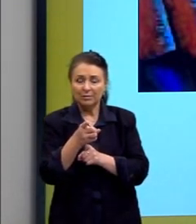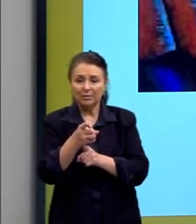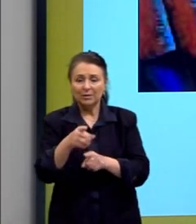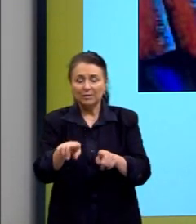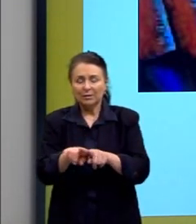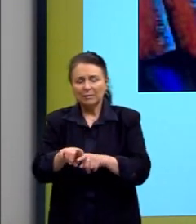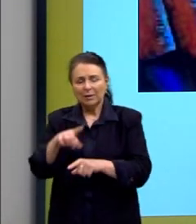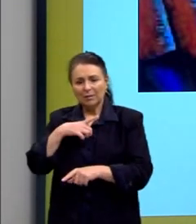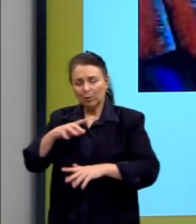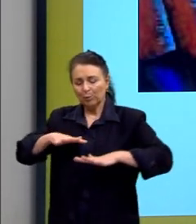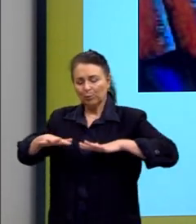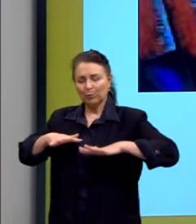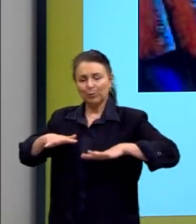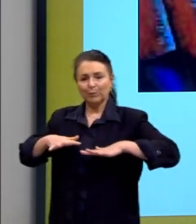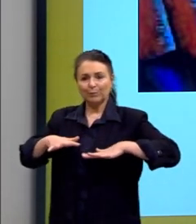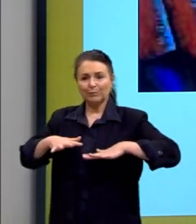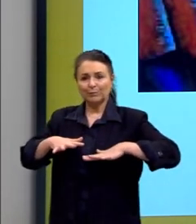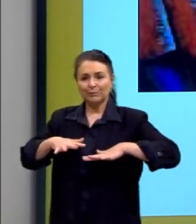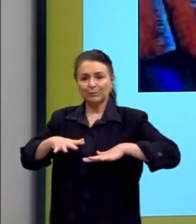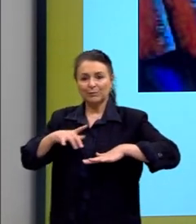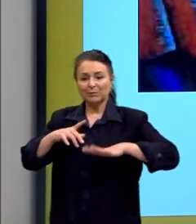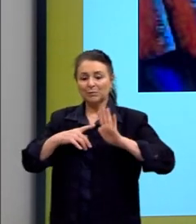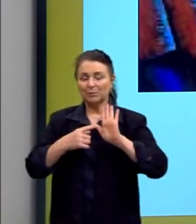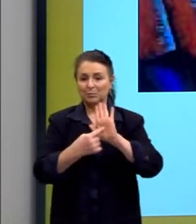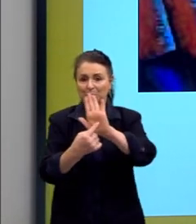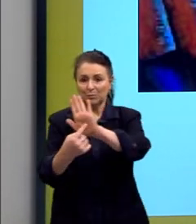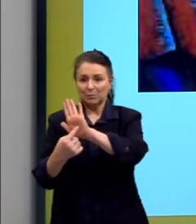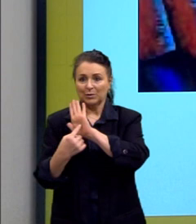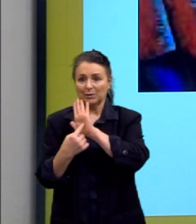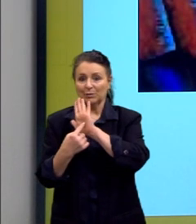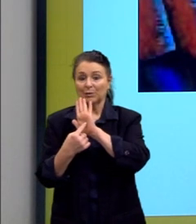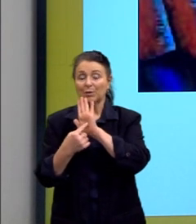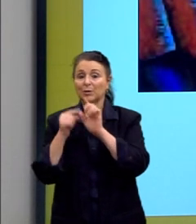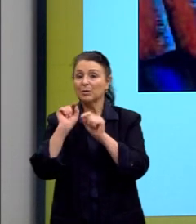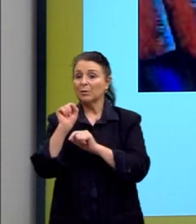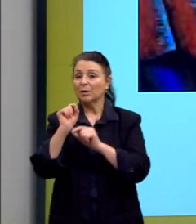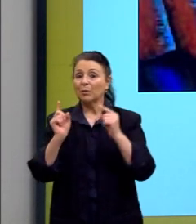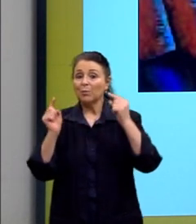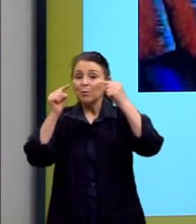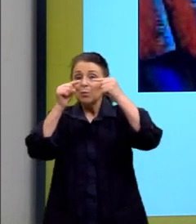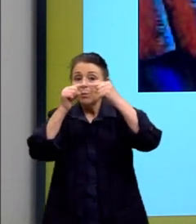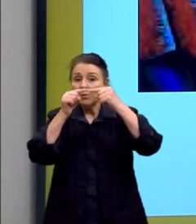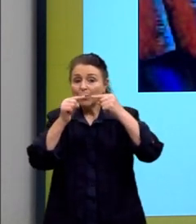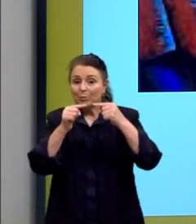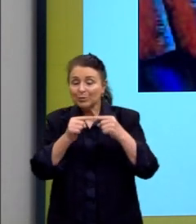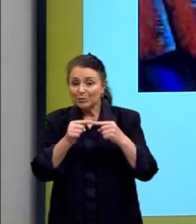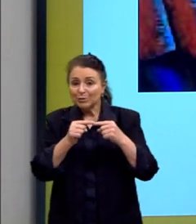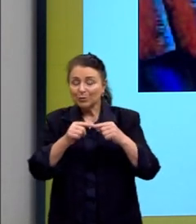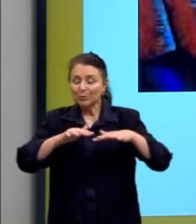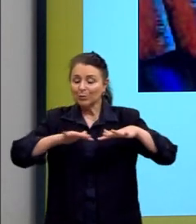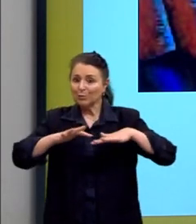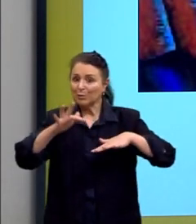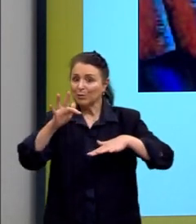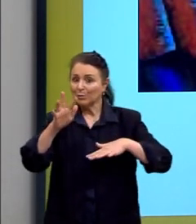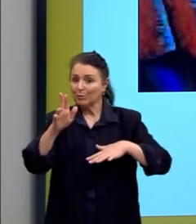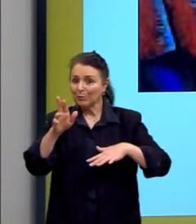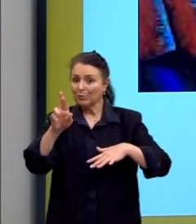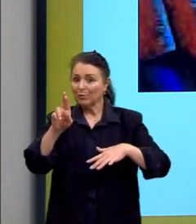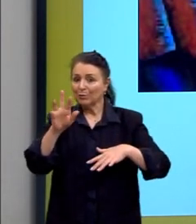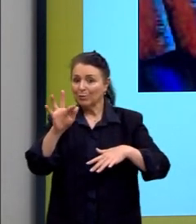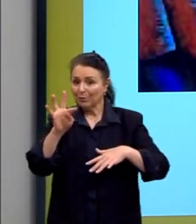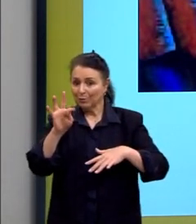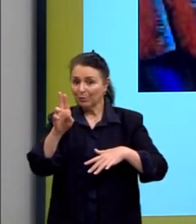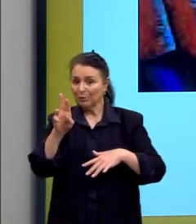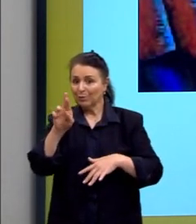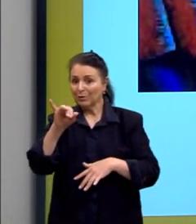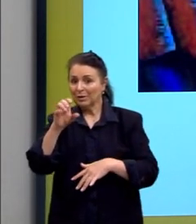enxerga movimento aqui retratado, que é justamente o objetivo do movimento futurista. Retratar esse